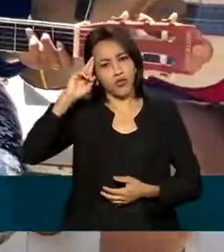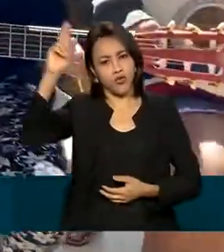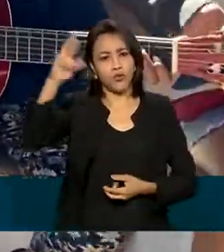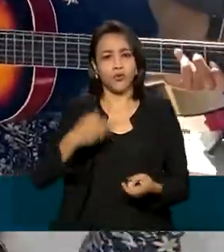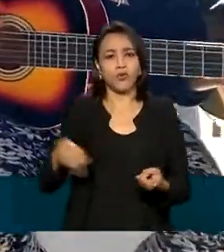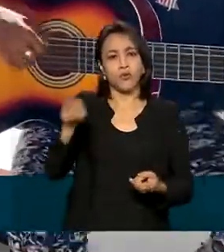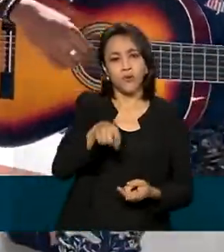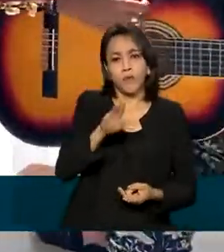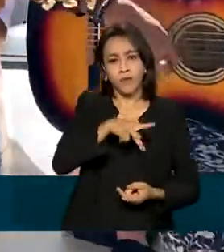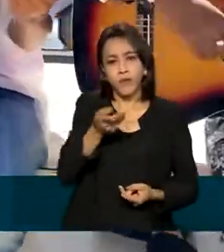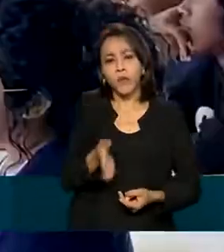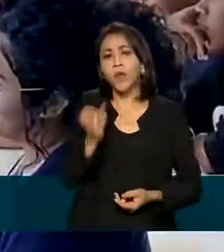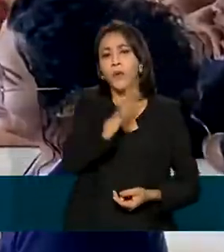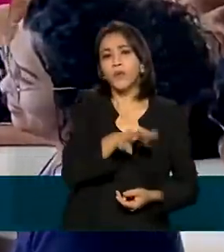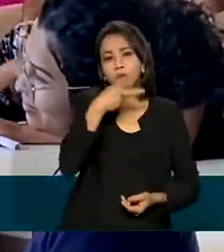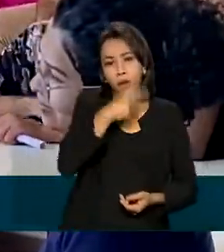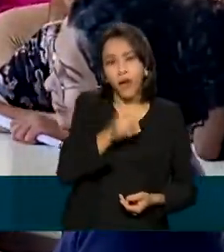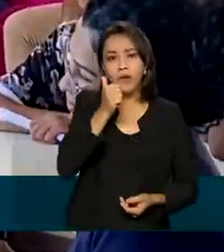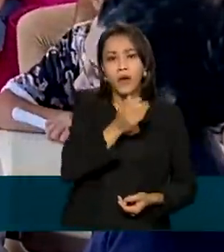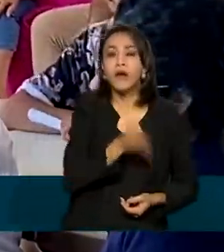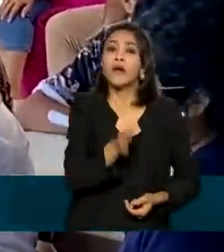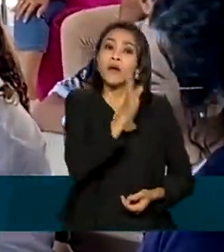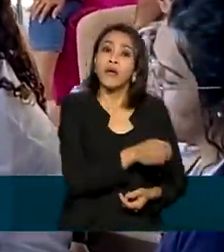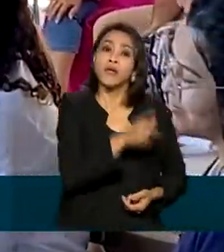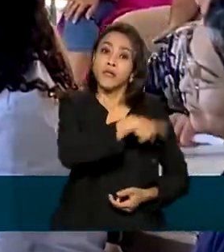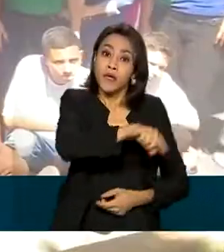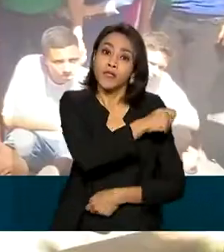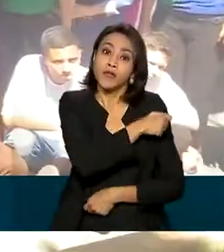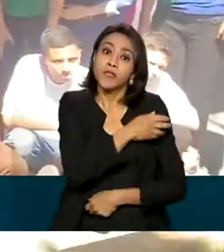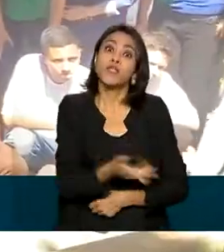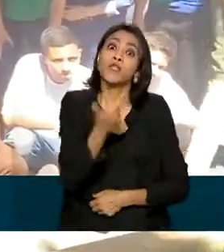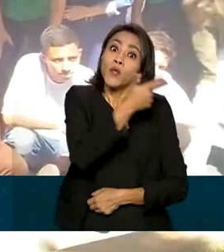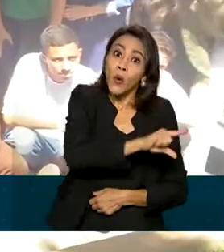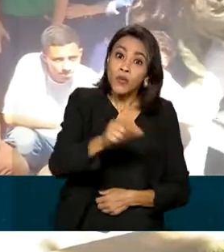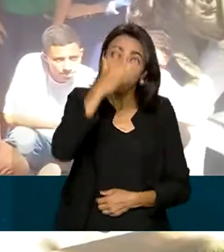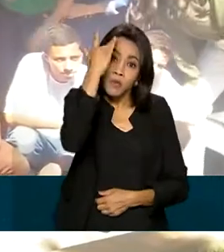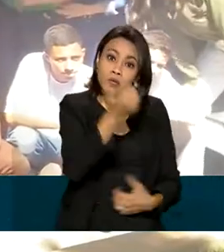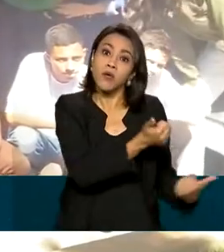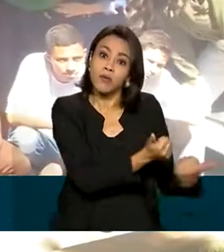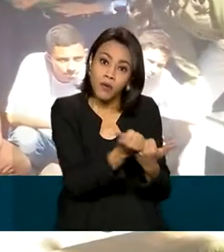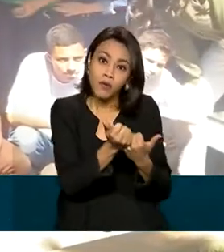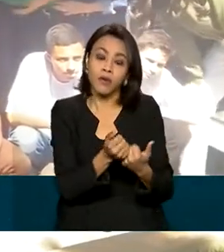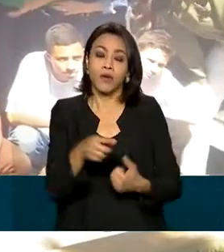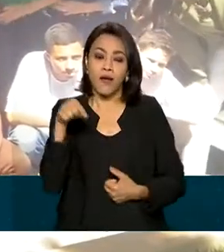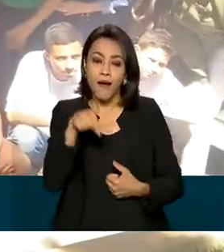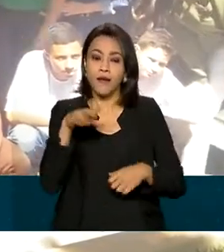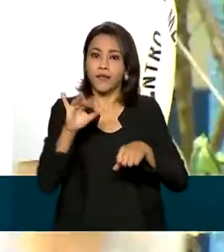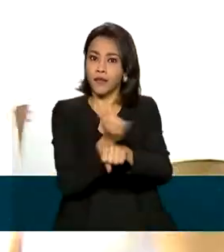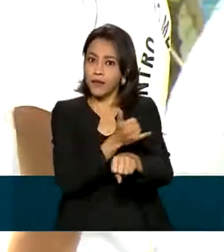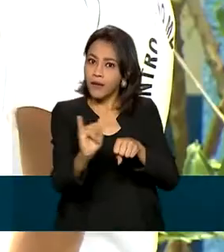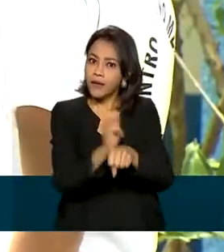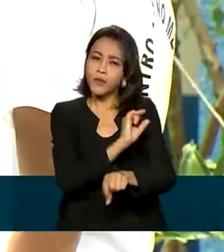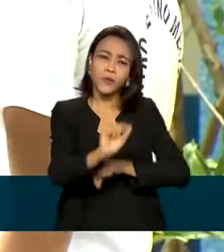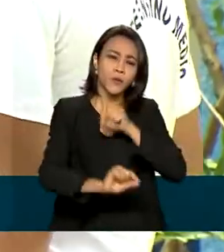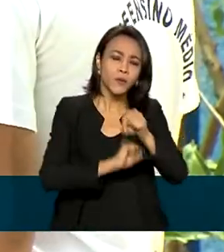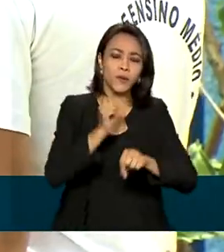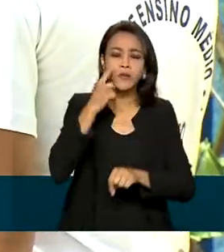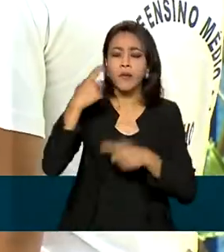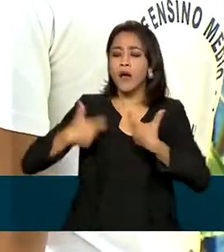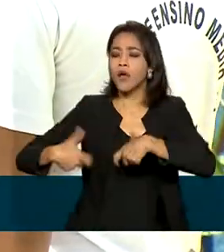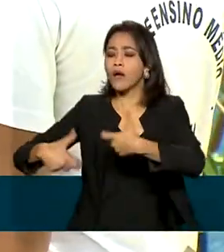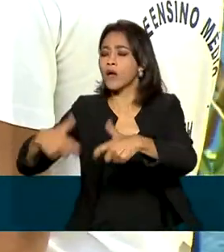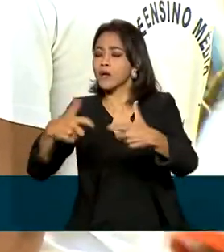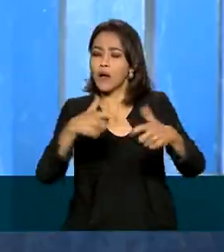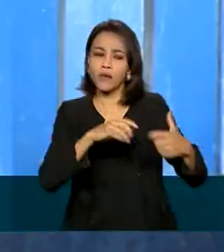professores, pais, estudantes e outros agentes de proteção. A estratégia busca também identificar os locais com maiores